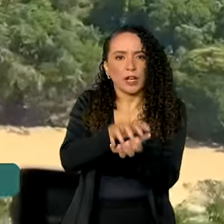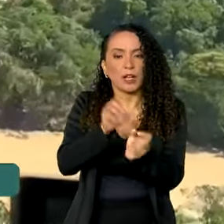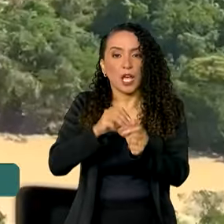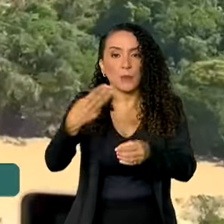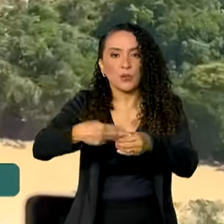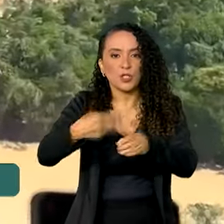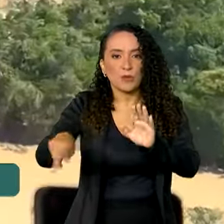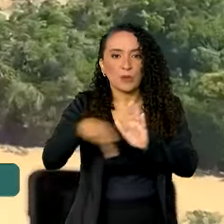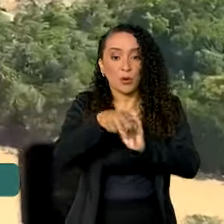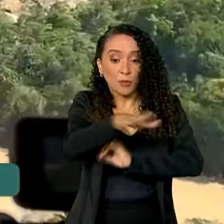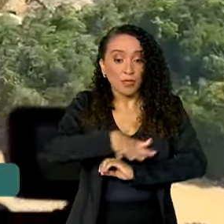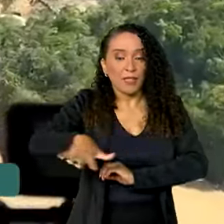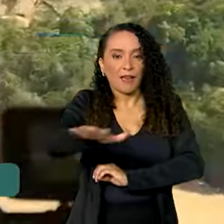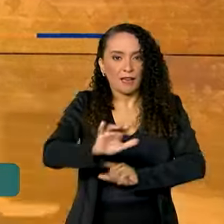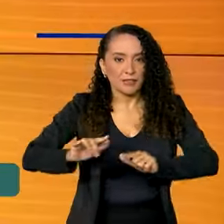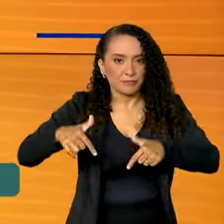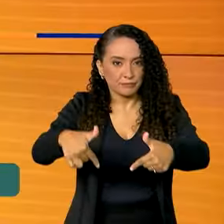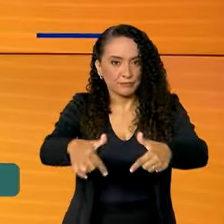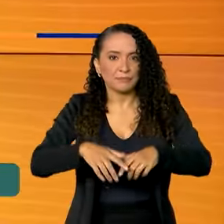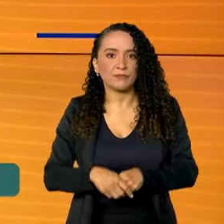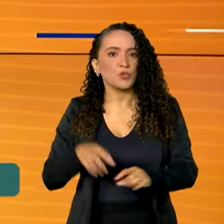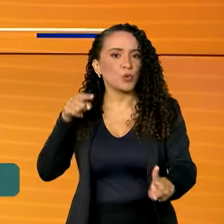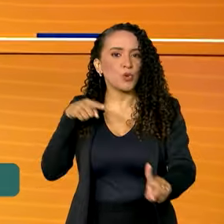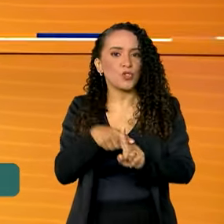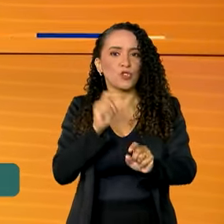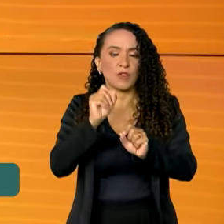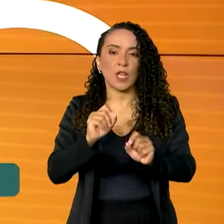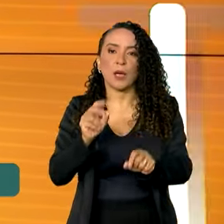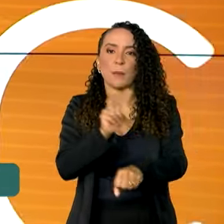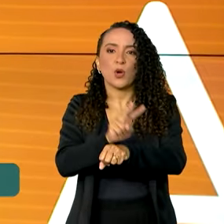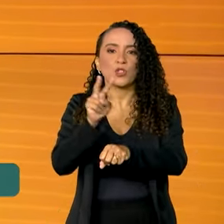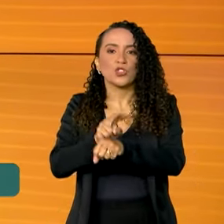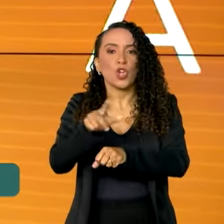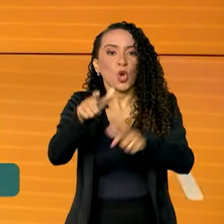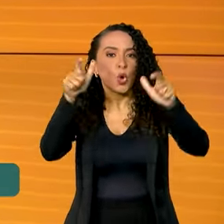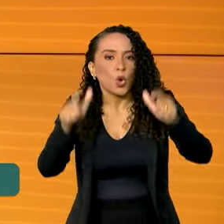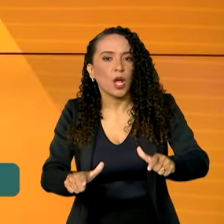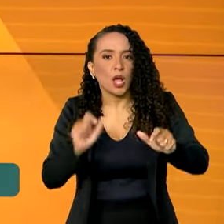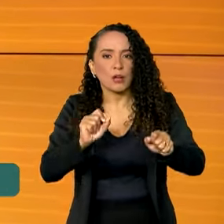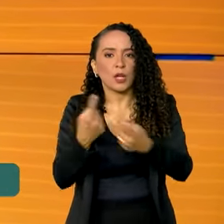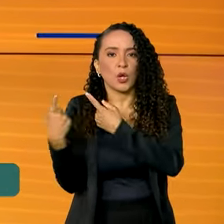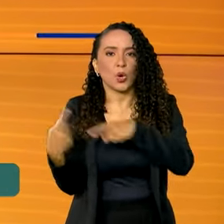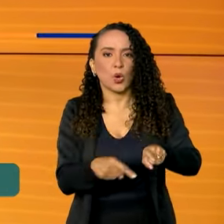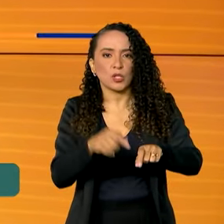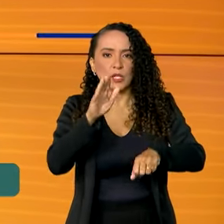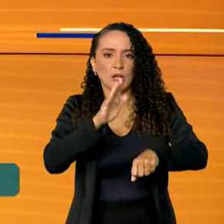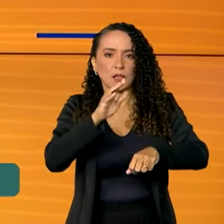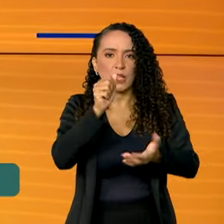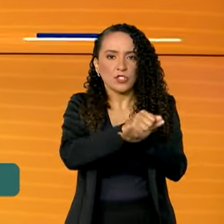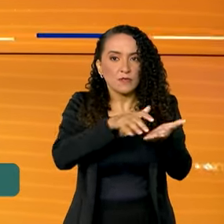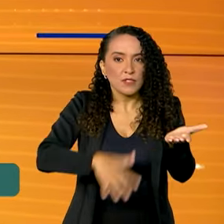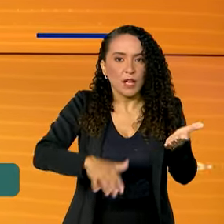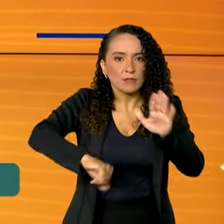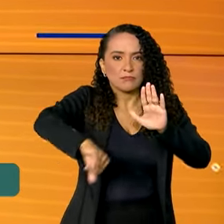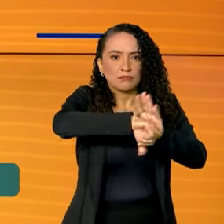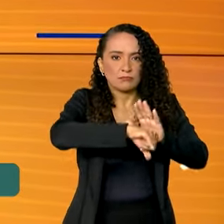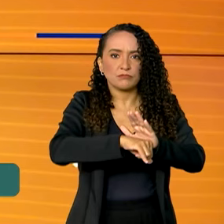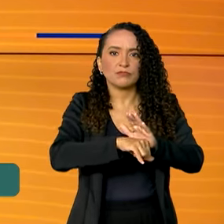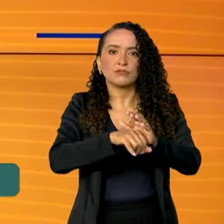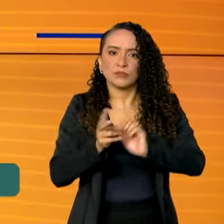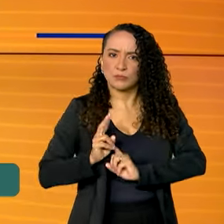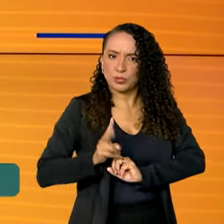um município na área da operação. O objetivo é proteger o território e combater as atividades ilegais de forma